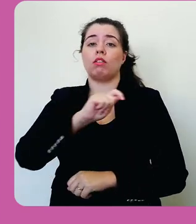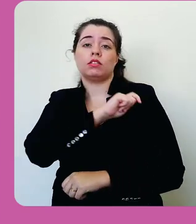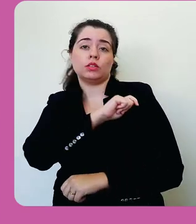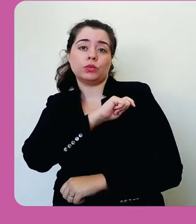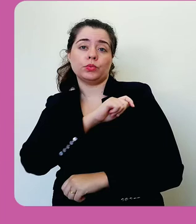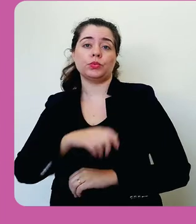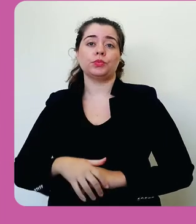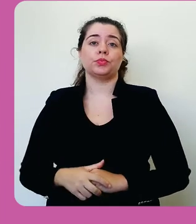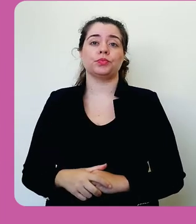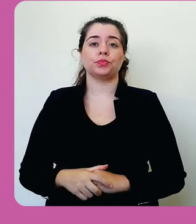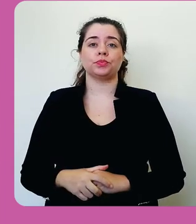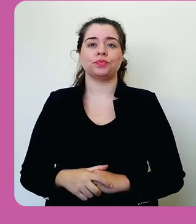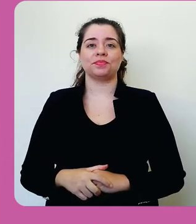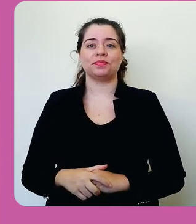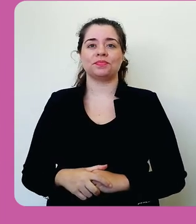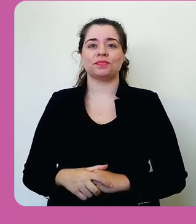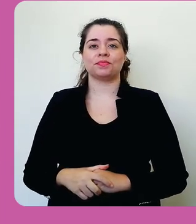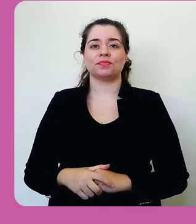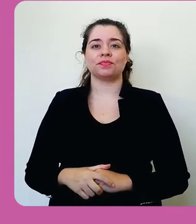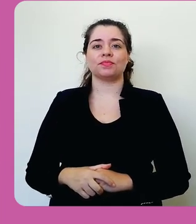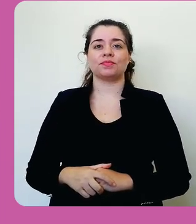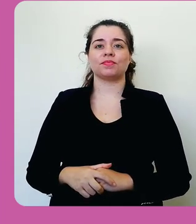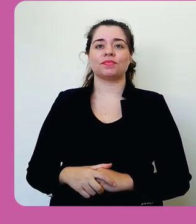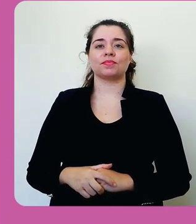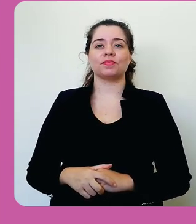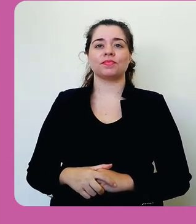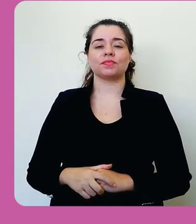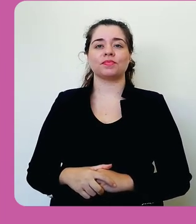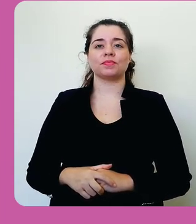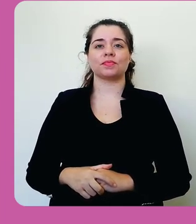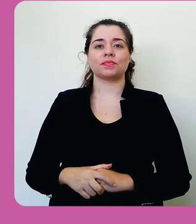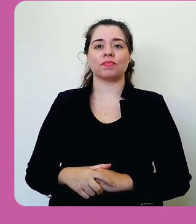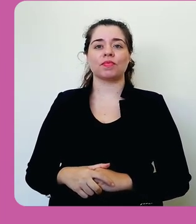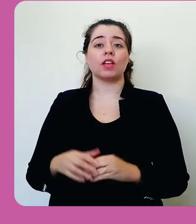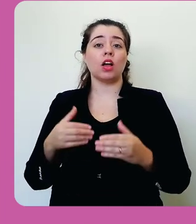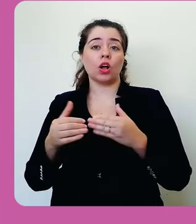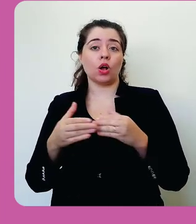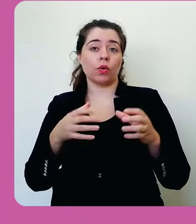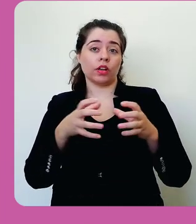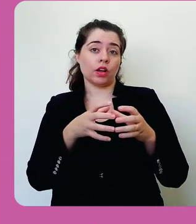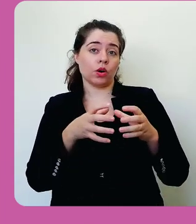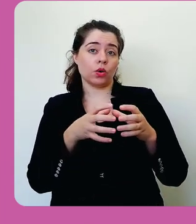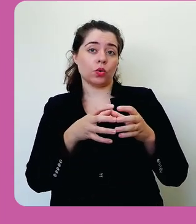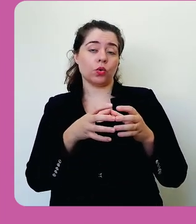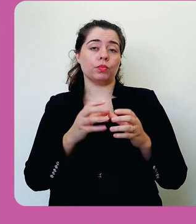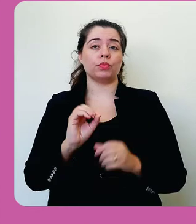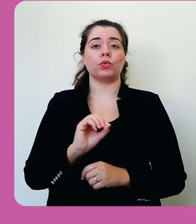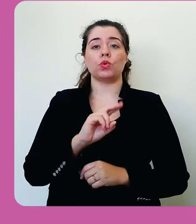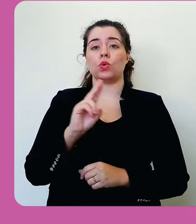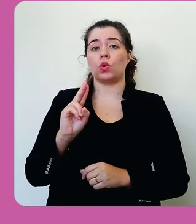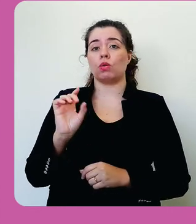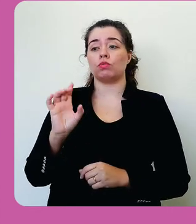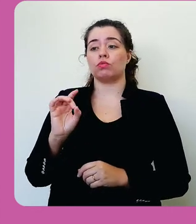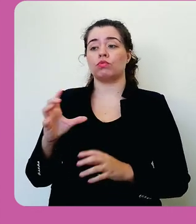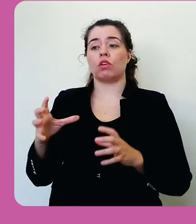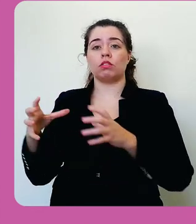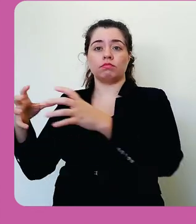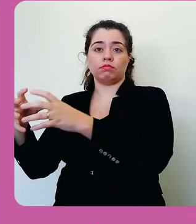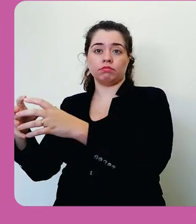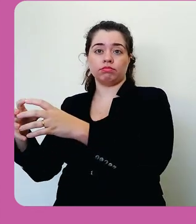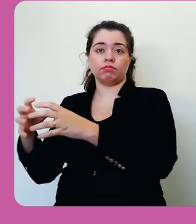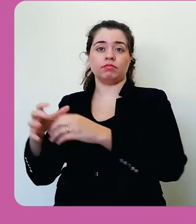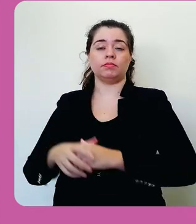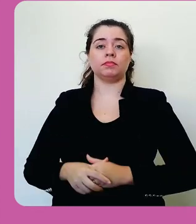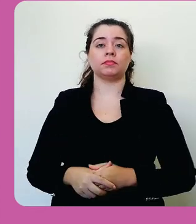manter só estudantes. Qualquer grupo que selecionar um corte, apenas de um agrupamento, que não